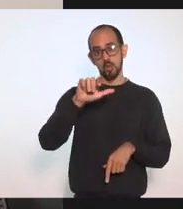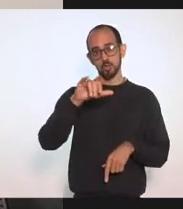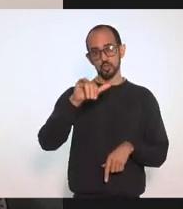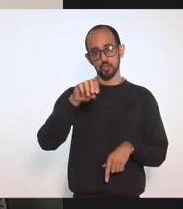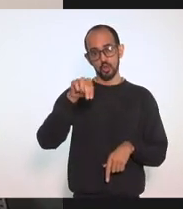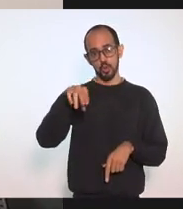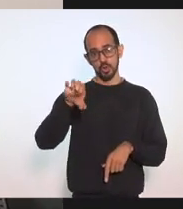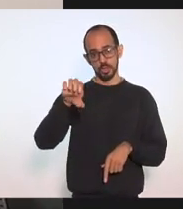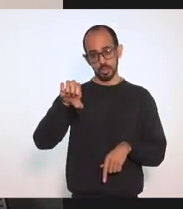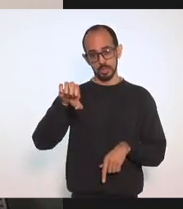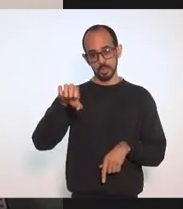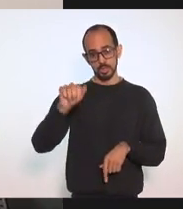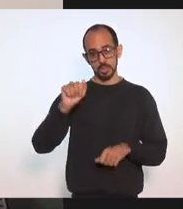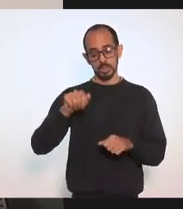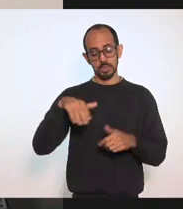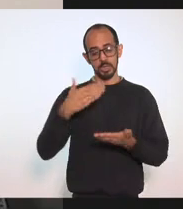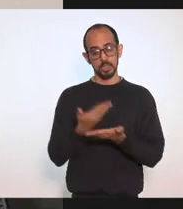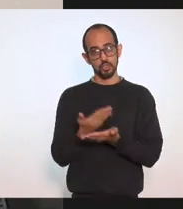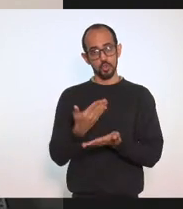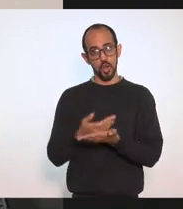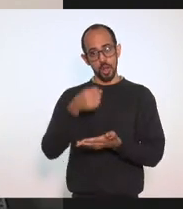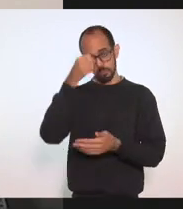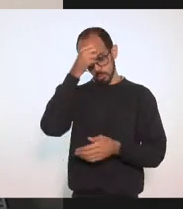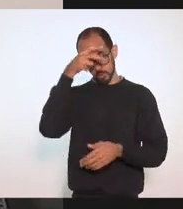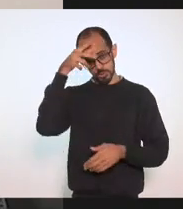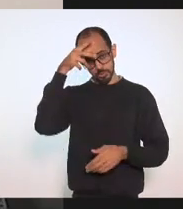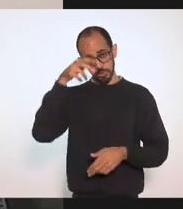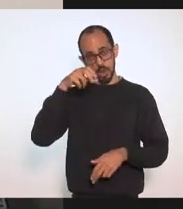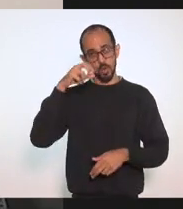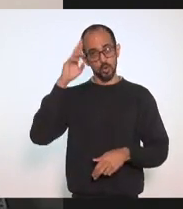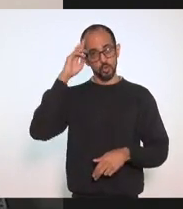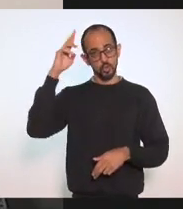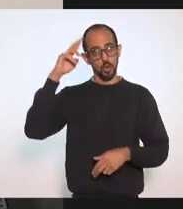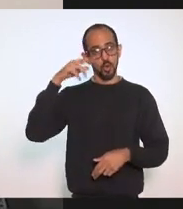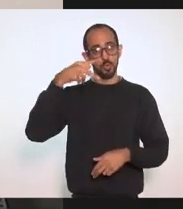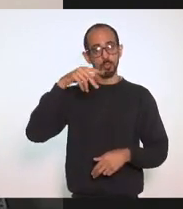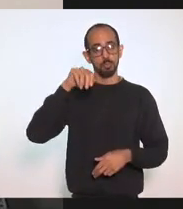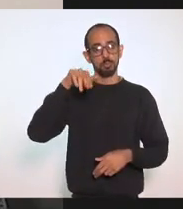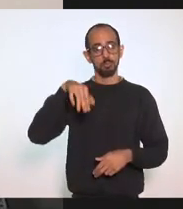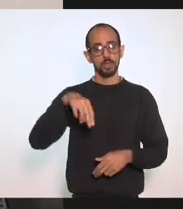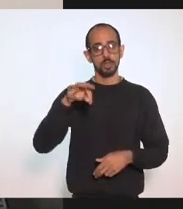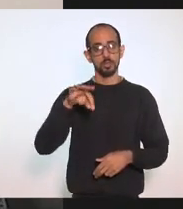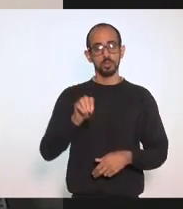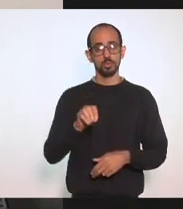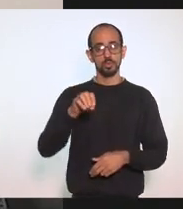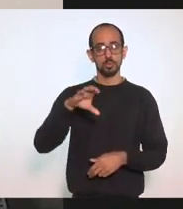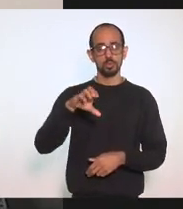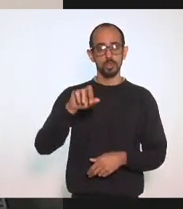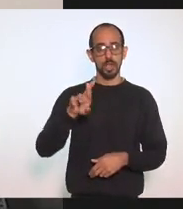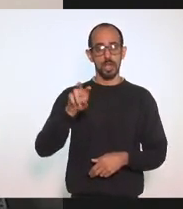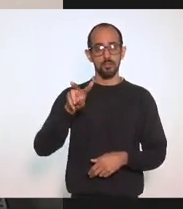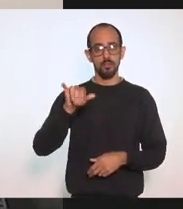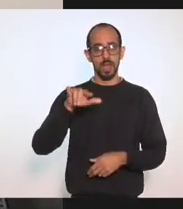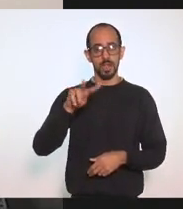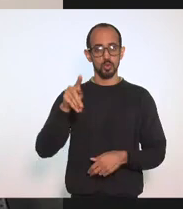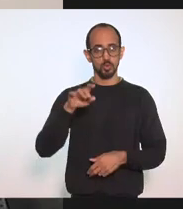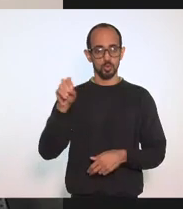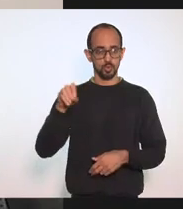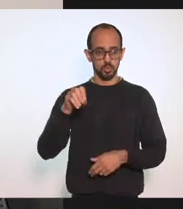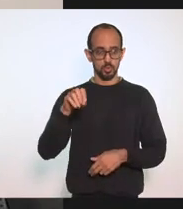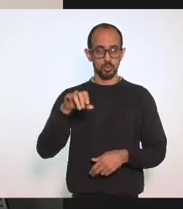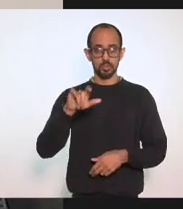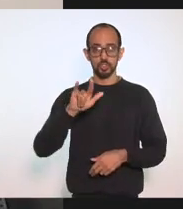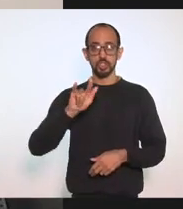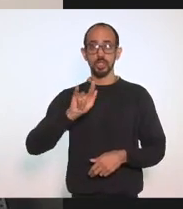Escola Municipal Monsenhor Pinto De Carvalho Da Enseada Das Estrelas Ilha Grande E Valéria Dos